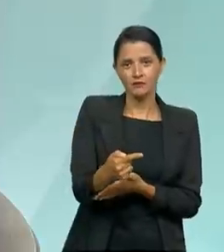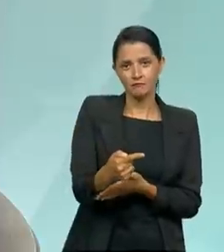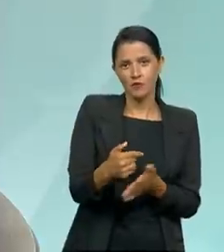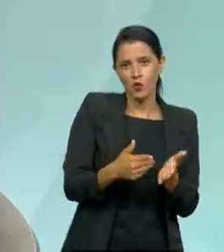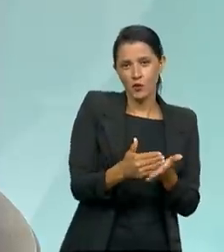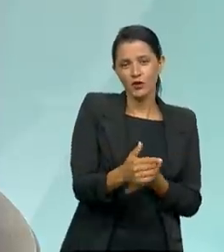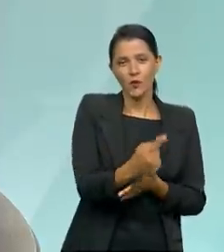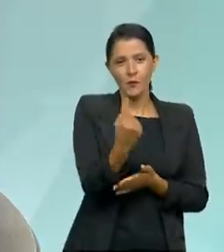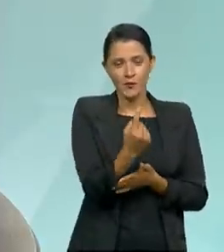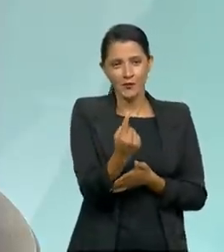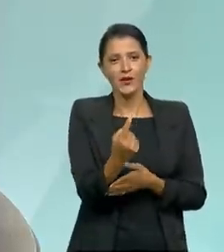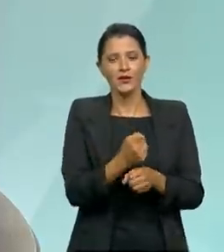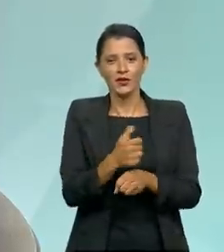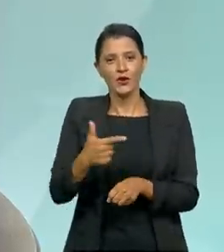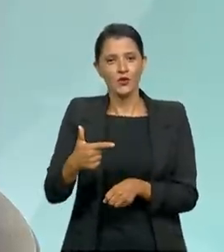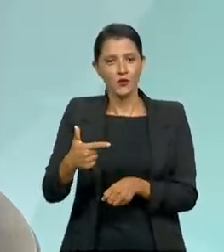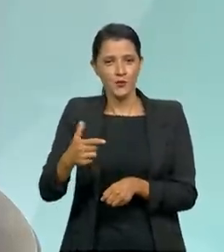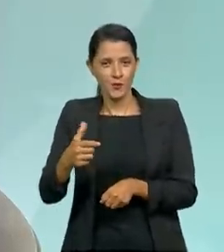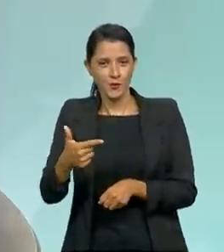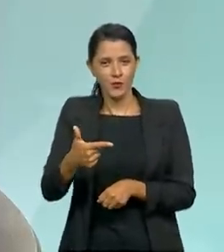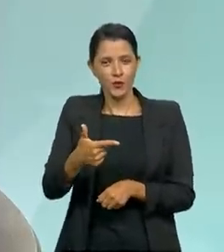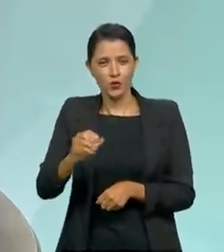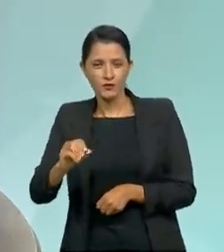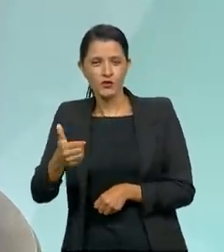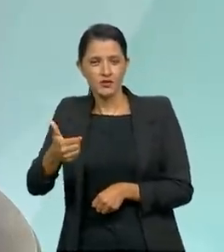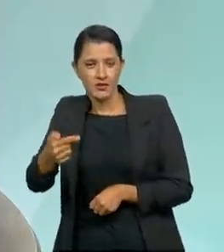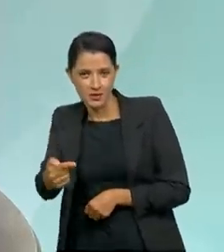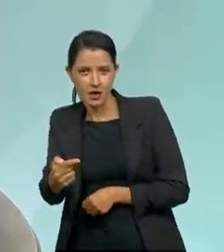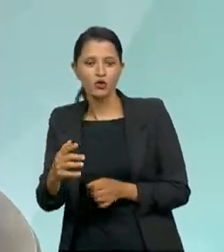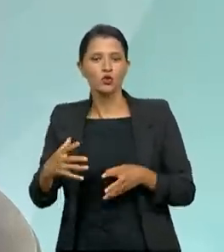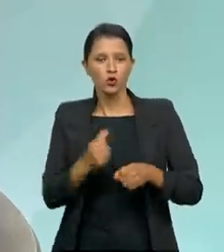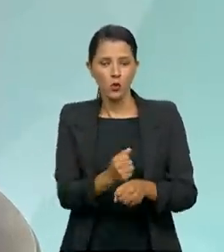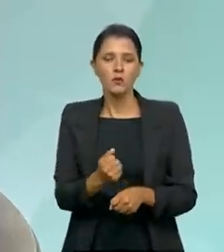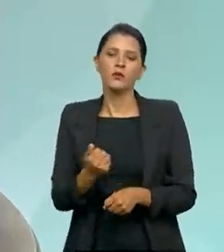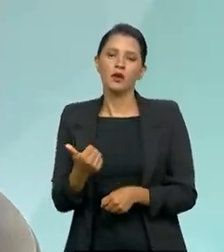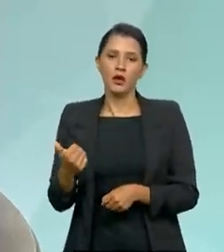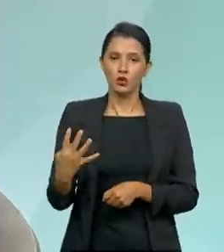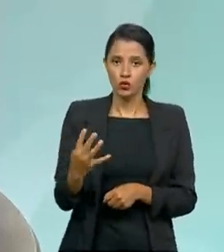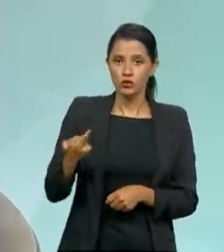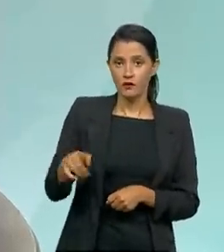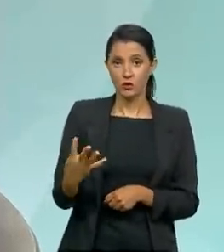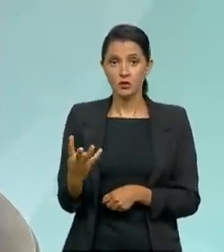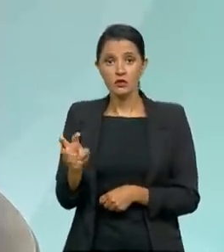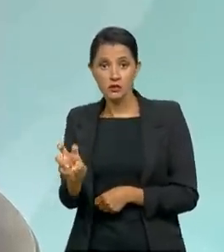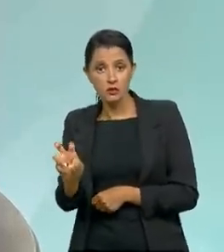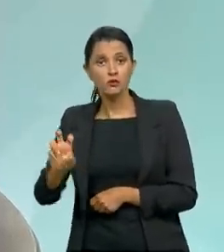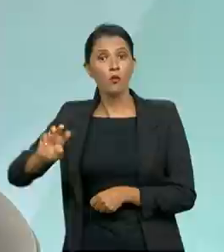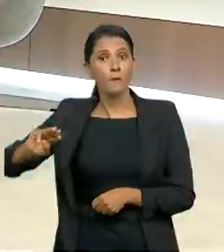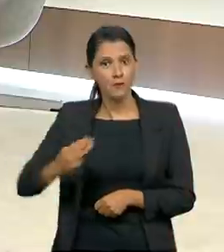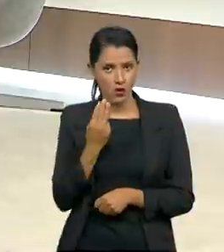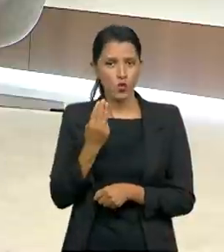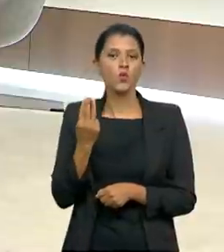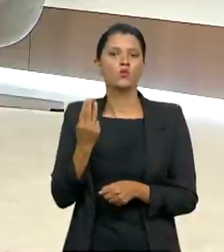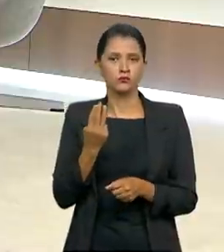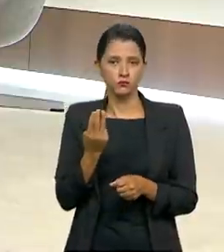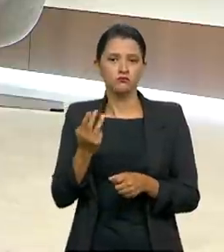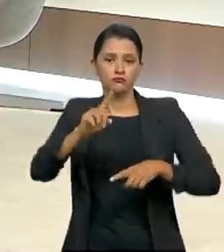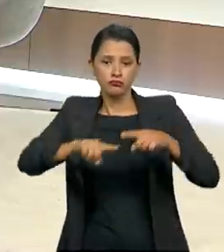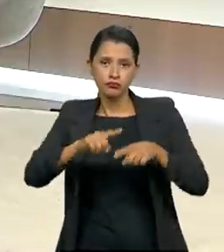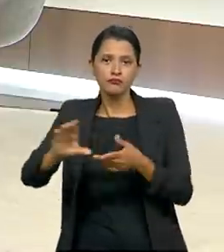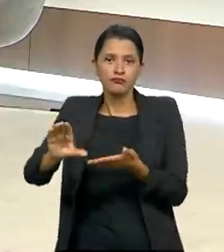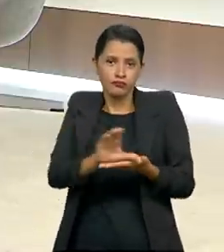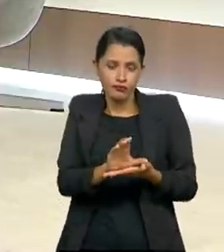que foi em 2017. Todos eles somam 15,45 bilhões de recursos que vão...